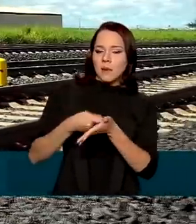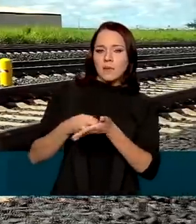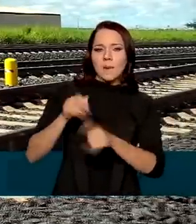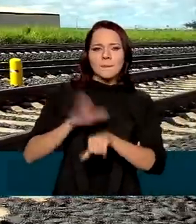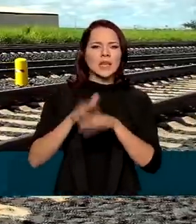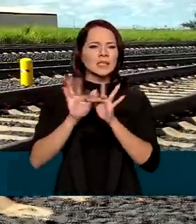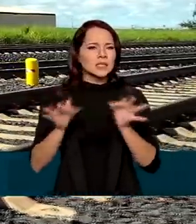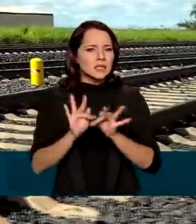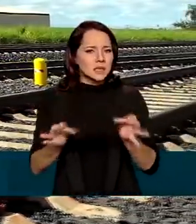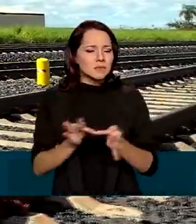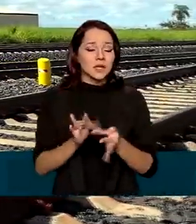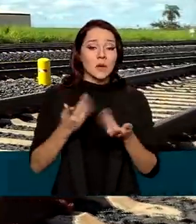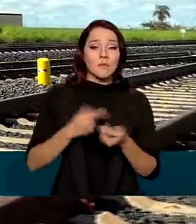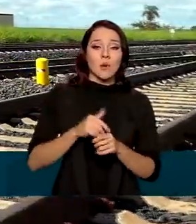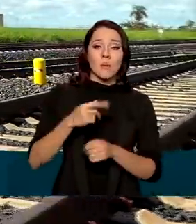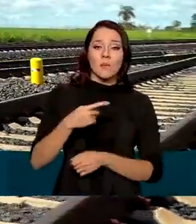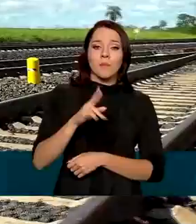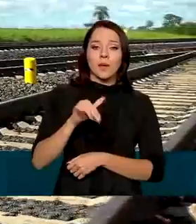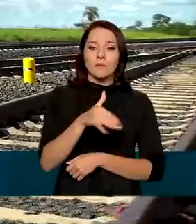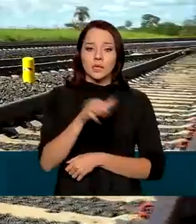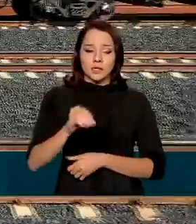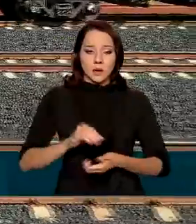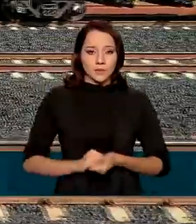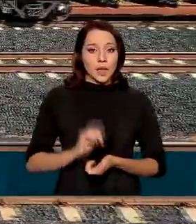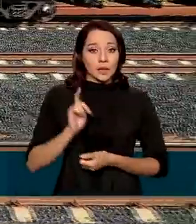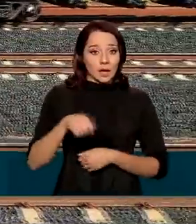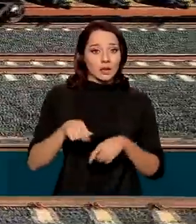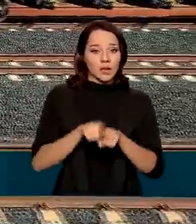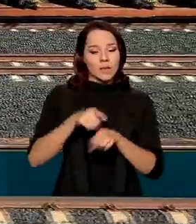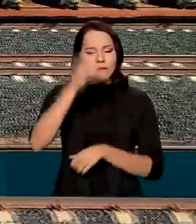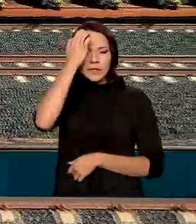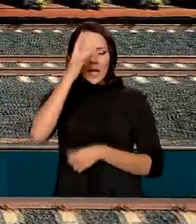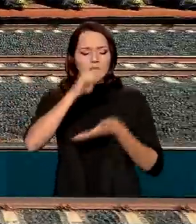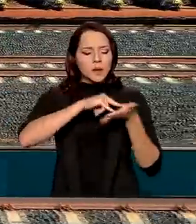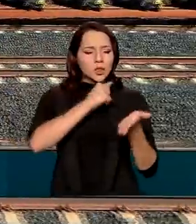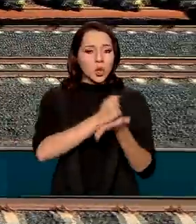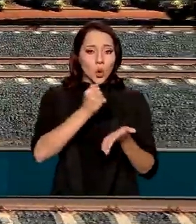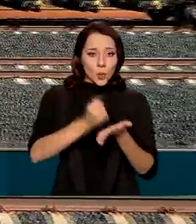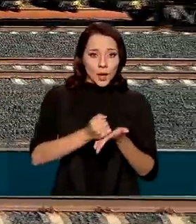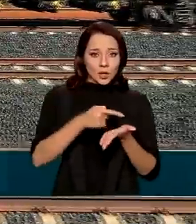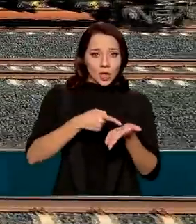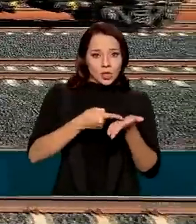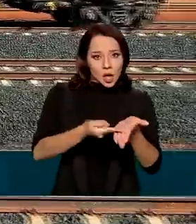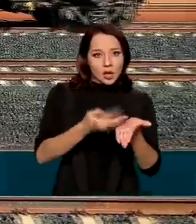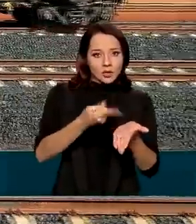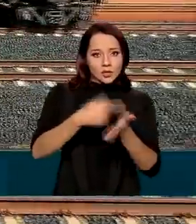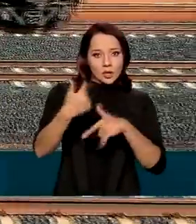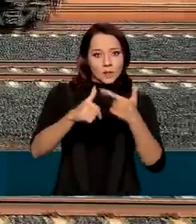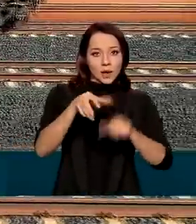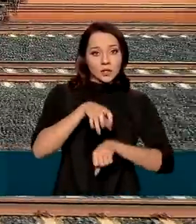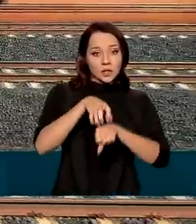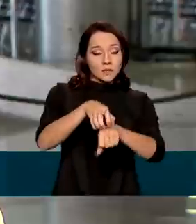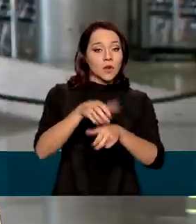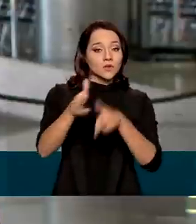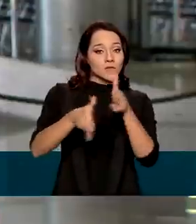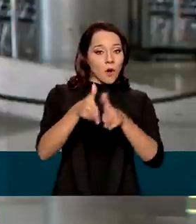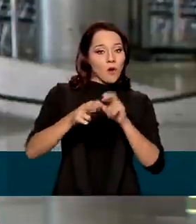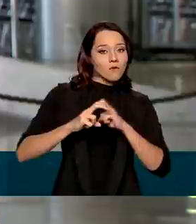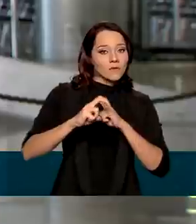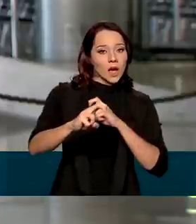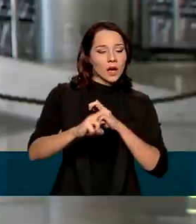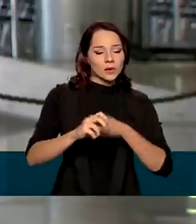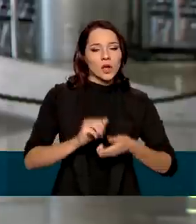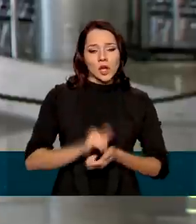mais simplificada, por permissão. Também vão ter facilidades na documentação na hora de prestar os serviços de transporte ferroviário como